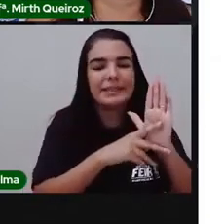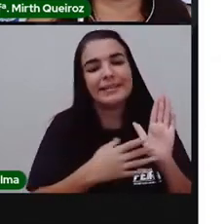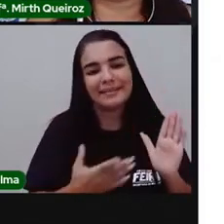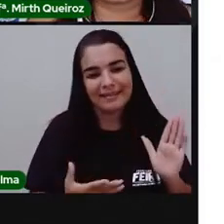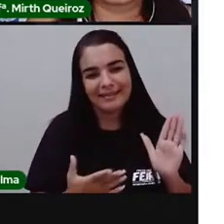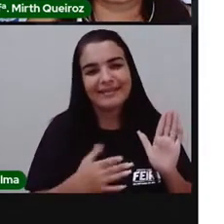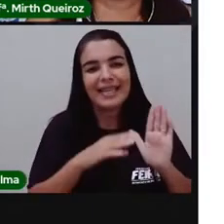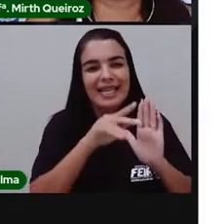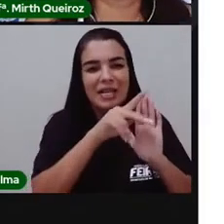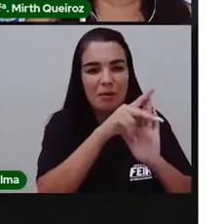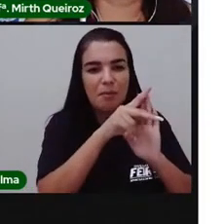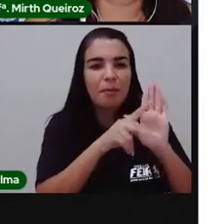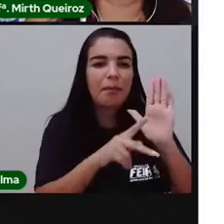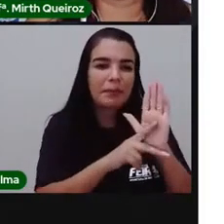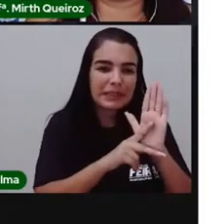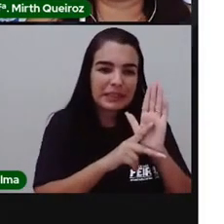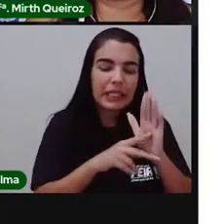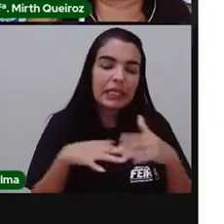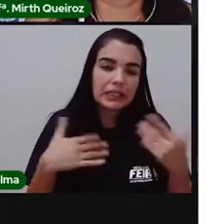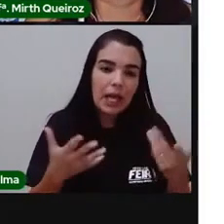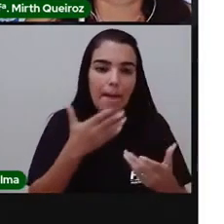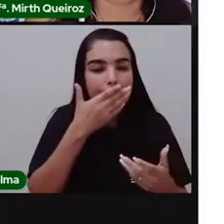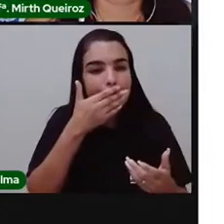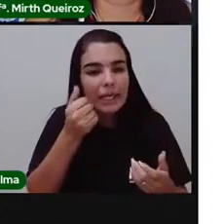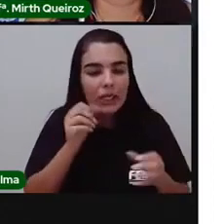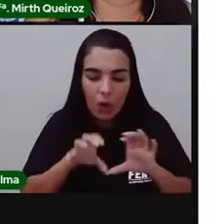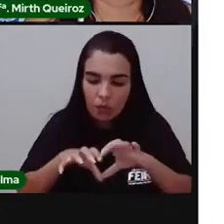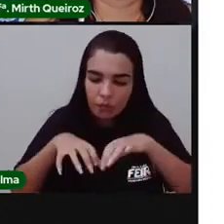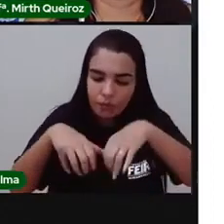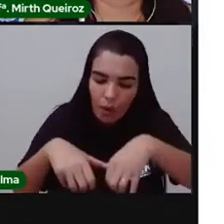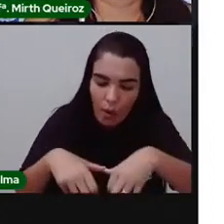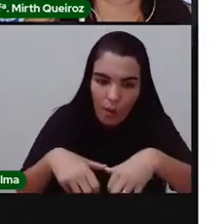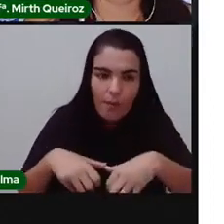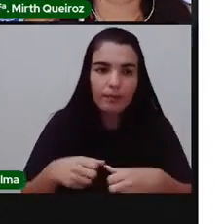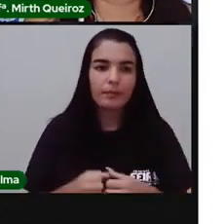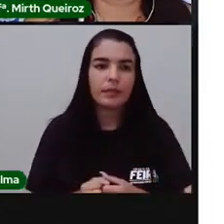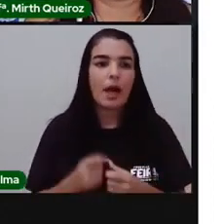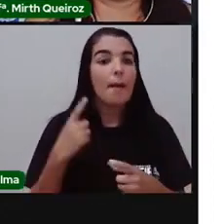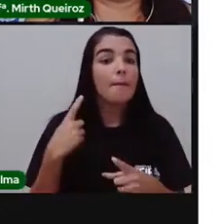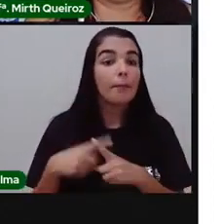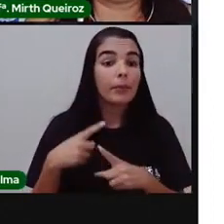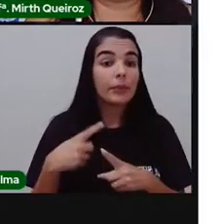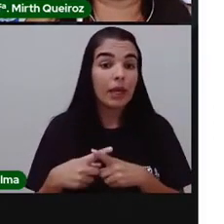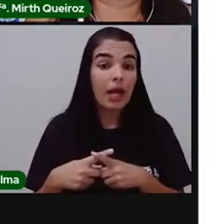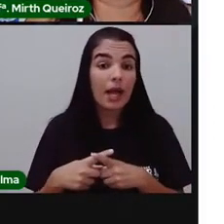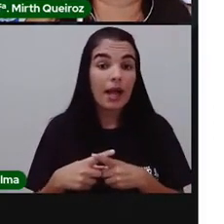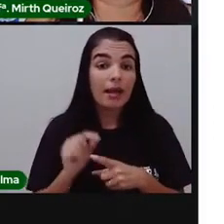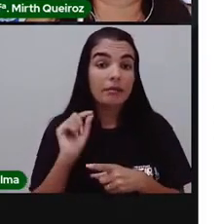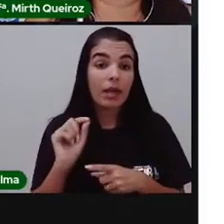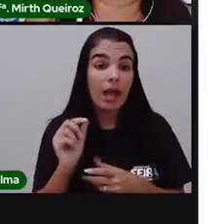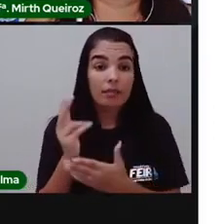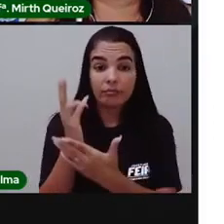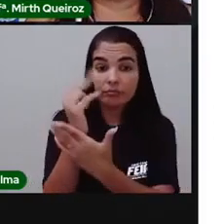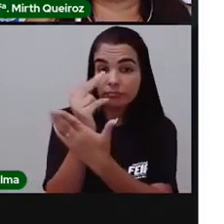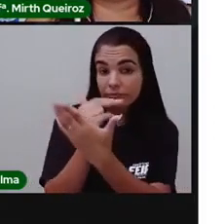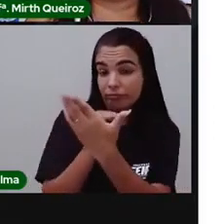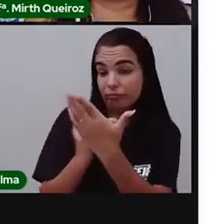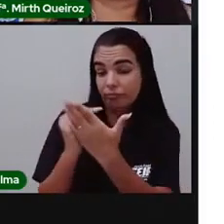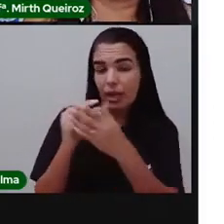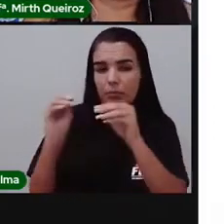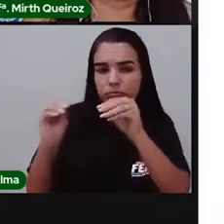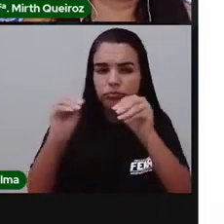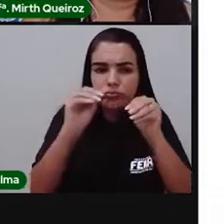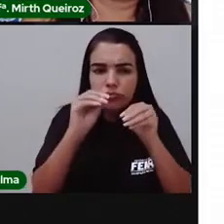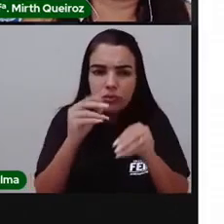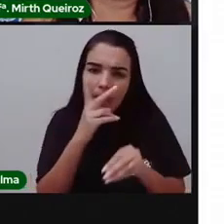colocada da melhor forma para que essa figura que vocês estão montando